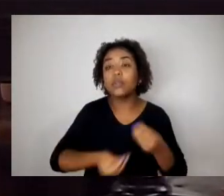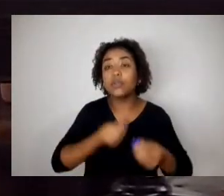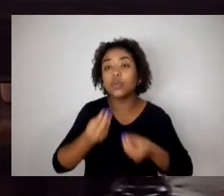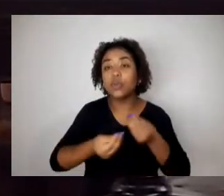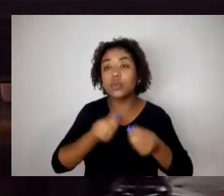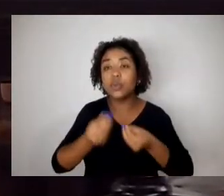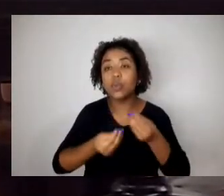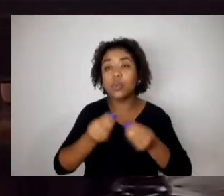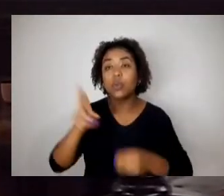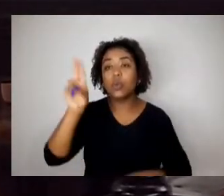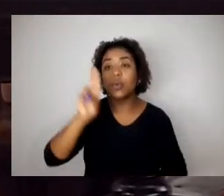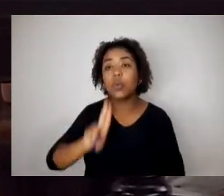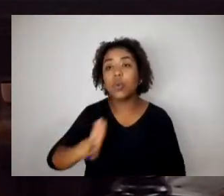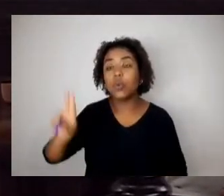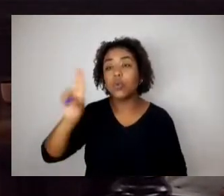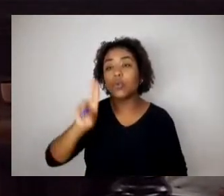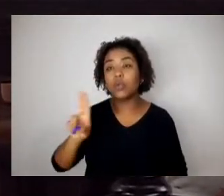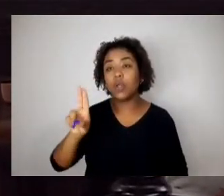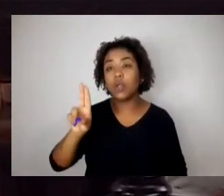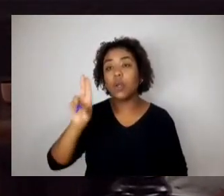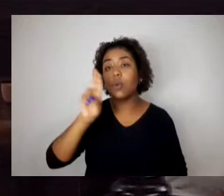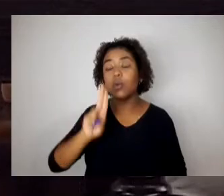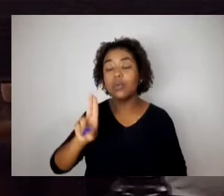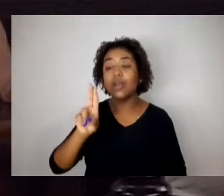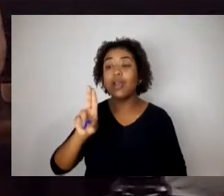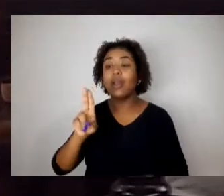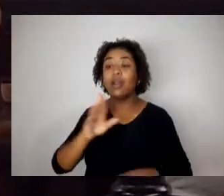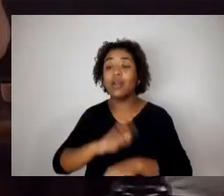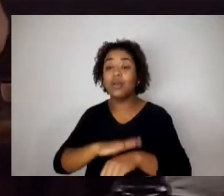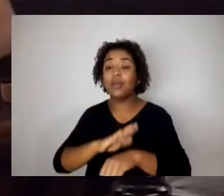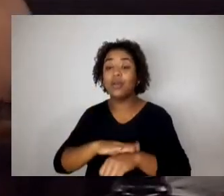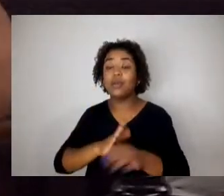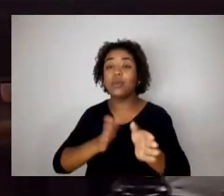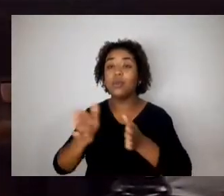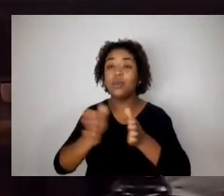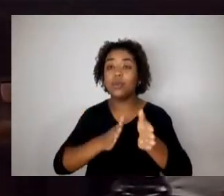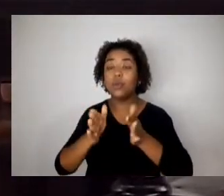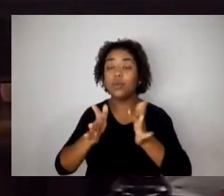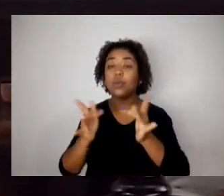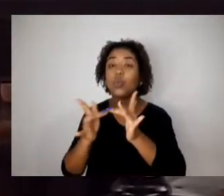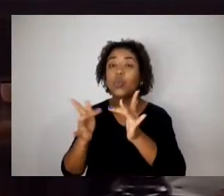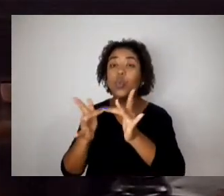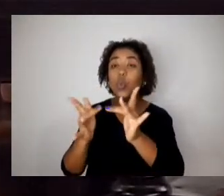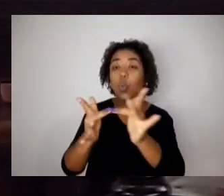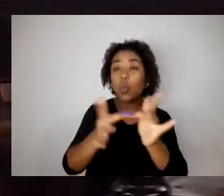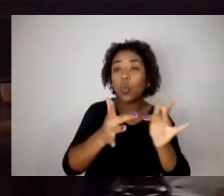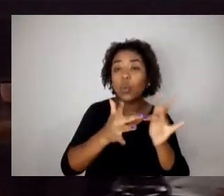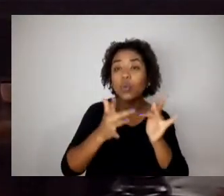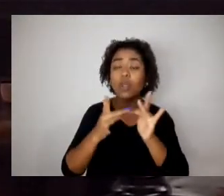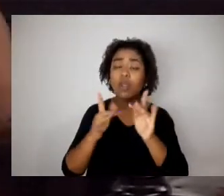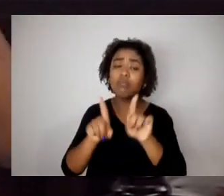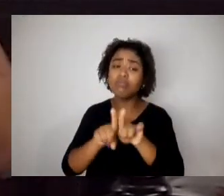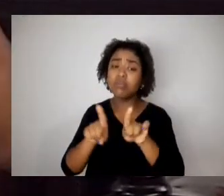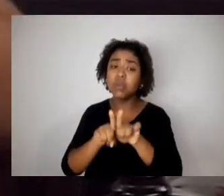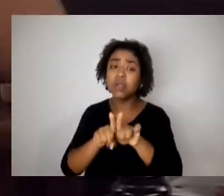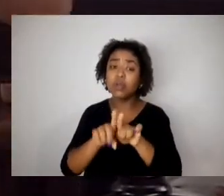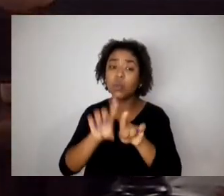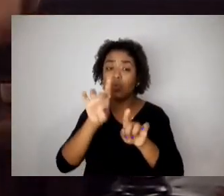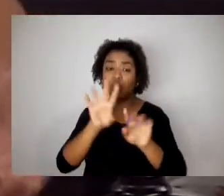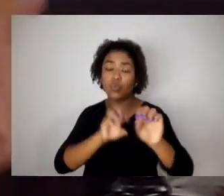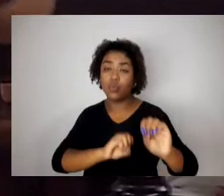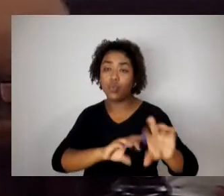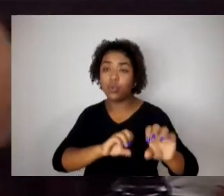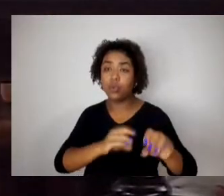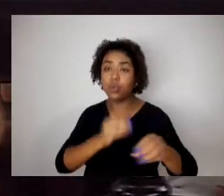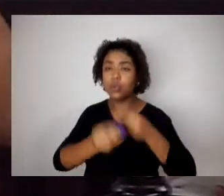ela entra no momento do ensino também, mas o contato, como que eu me refiro a uma pessoa, como